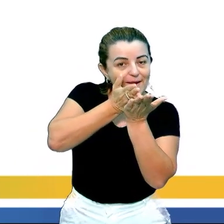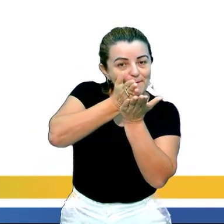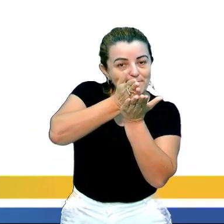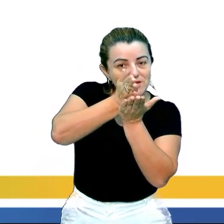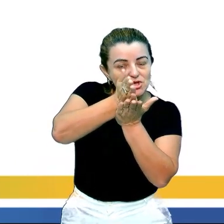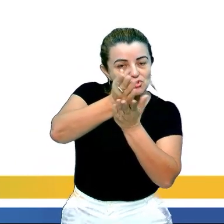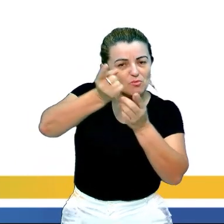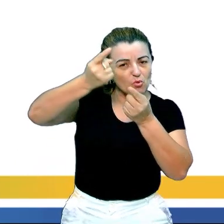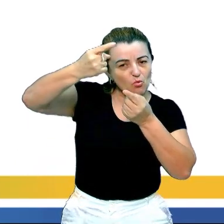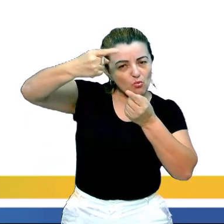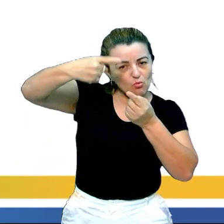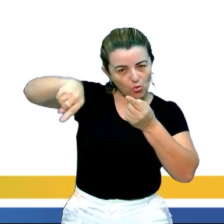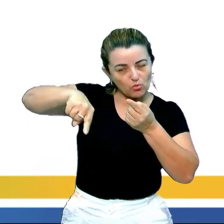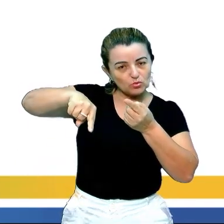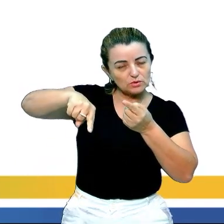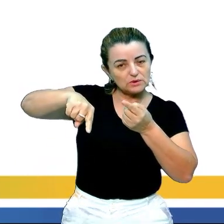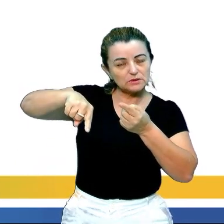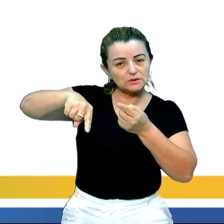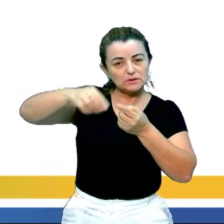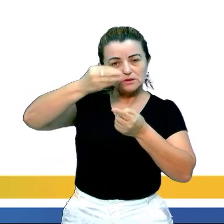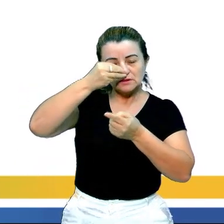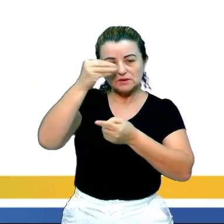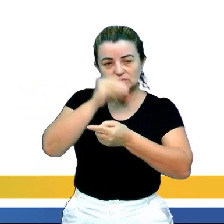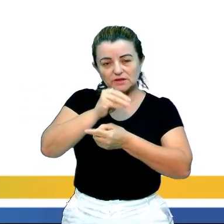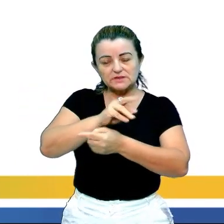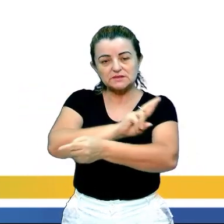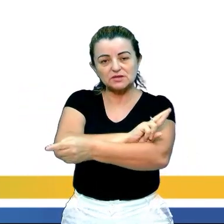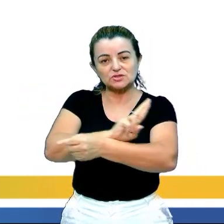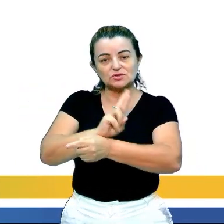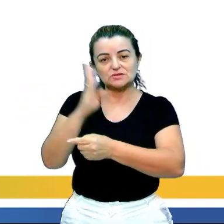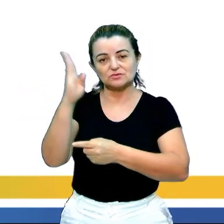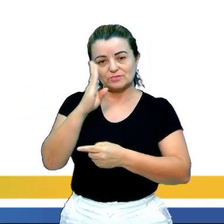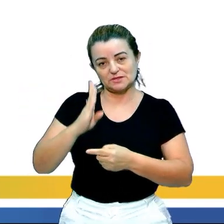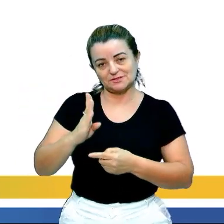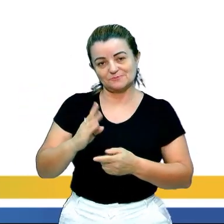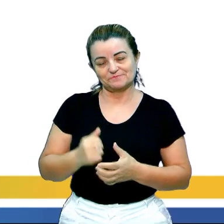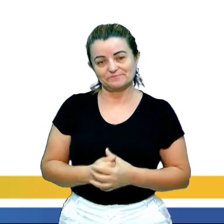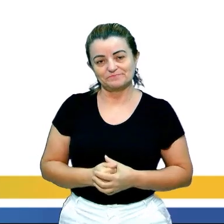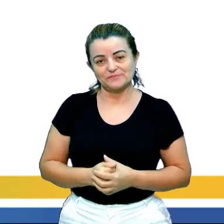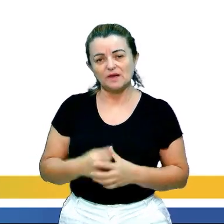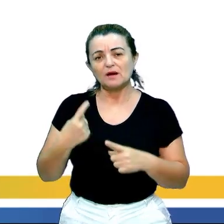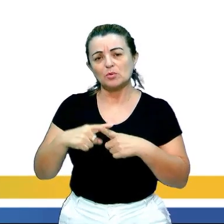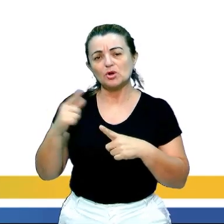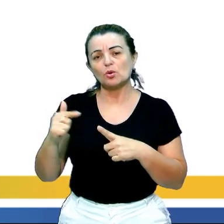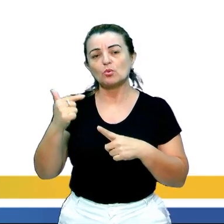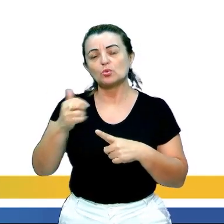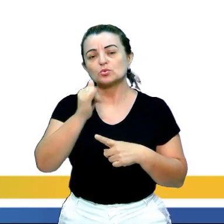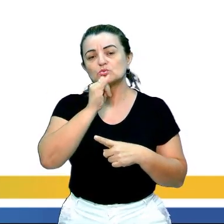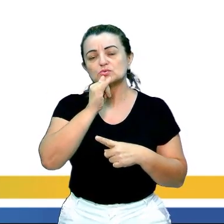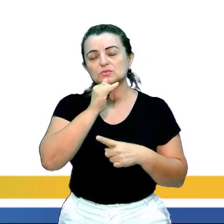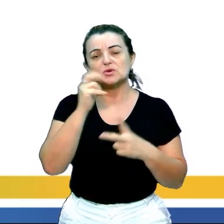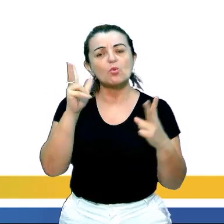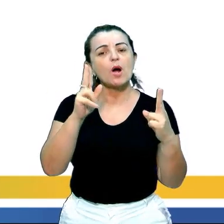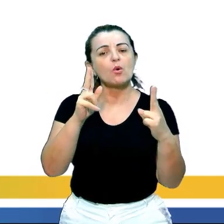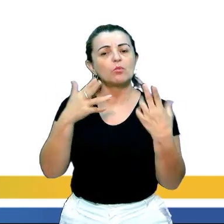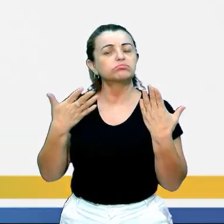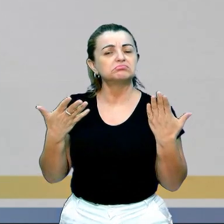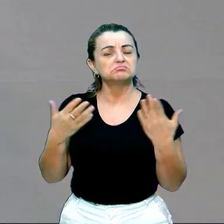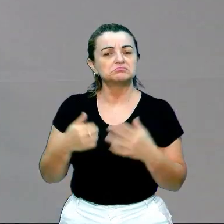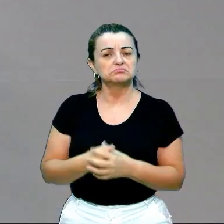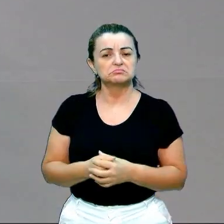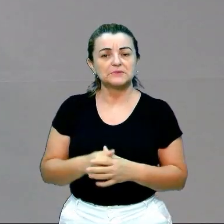combater a intolerância religiosa no Brasil. Por que que eu trouxe esse outro exemplo que fala sobre a mesma temática?